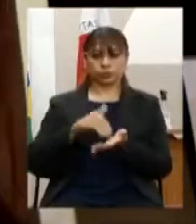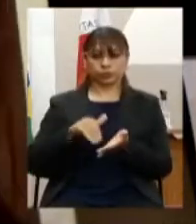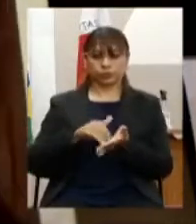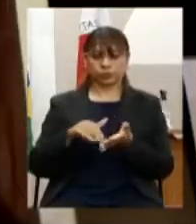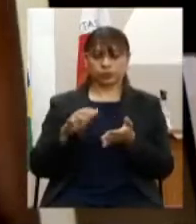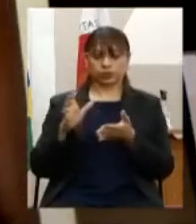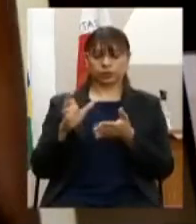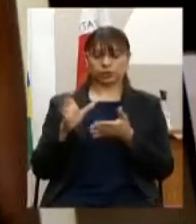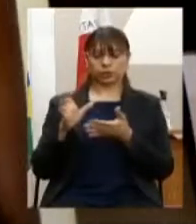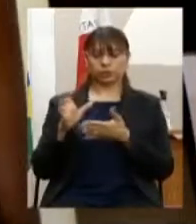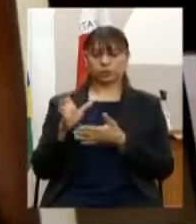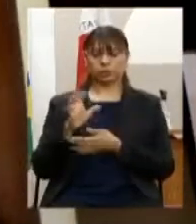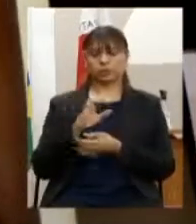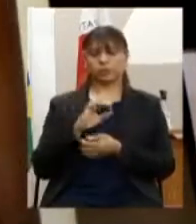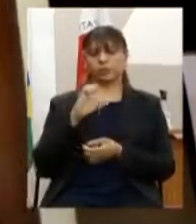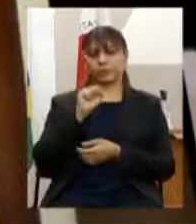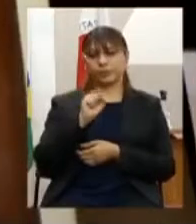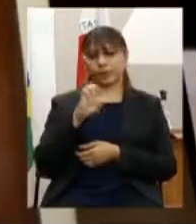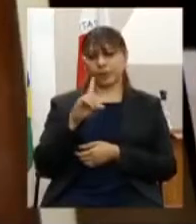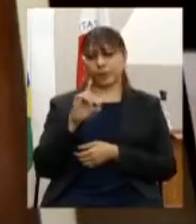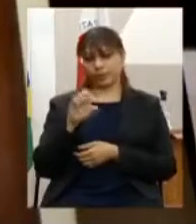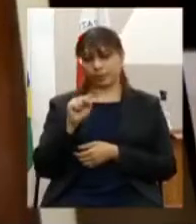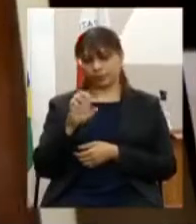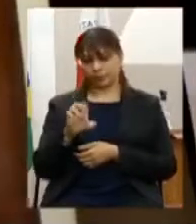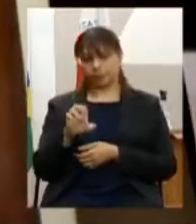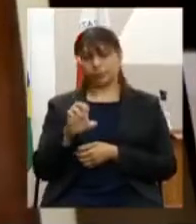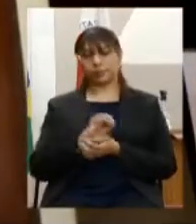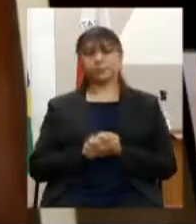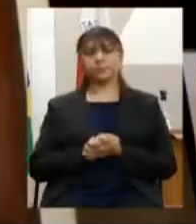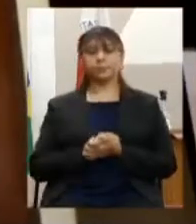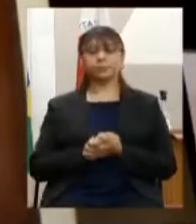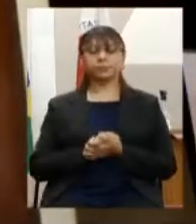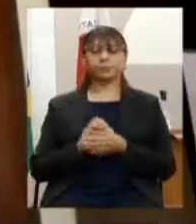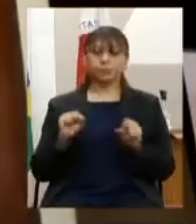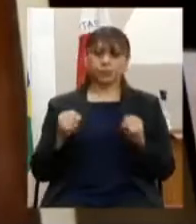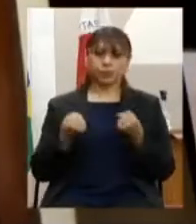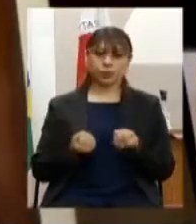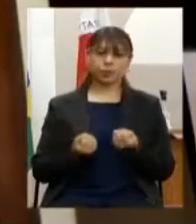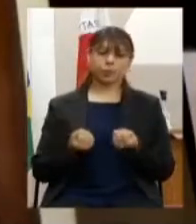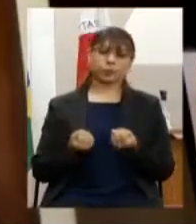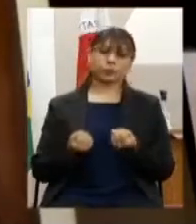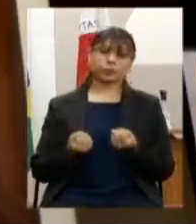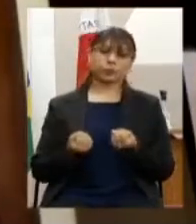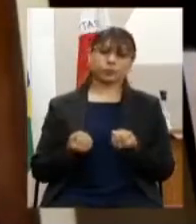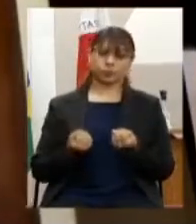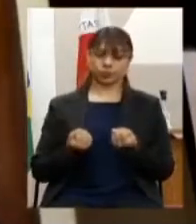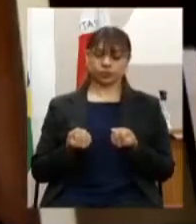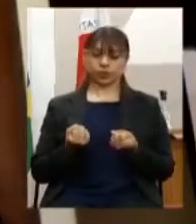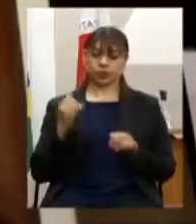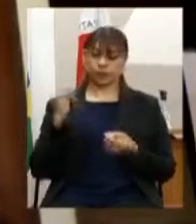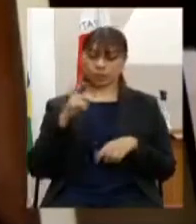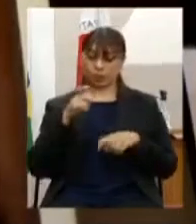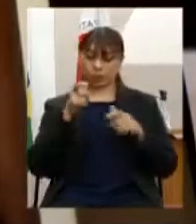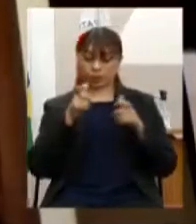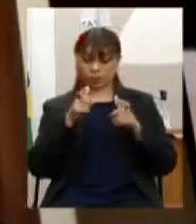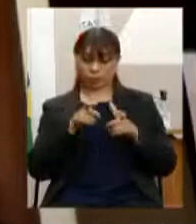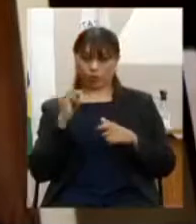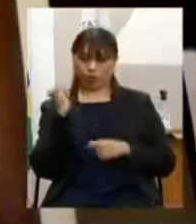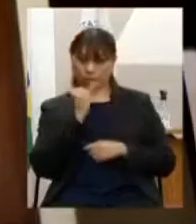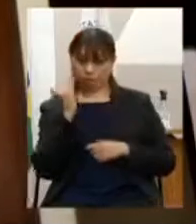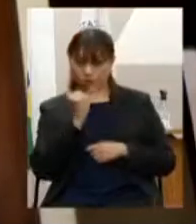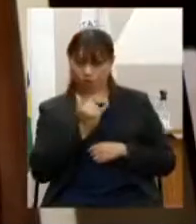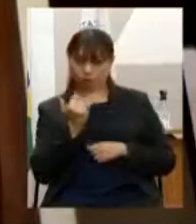desenvolvimento social cds com vistas a assegurar que o canal de recepção de denúncias proposto